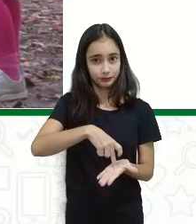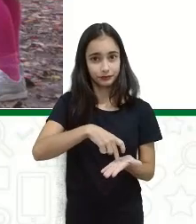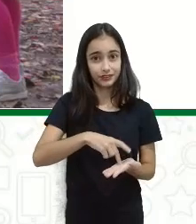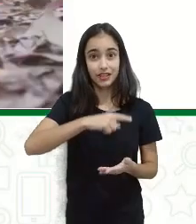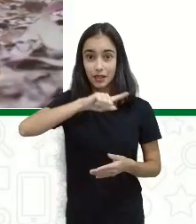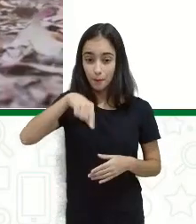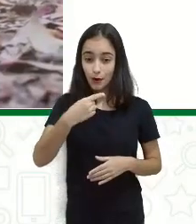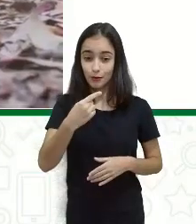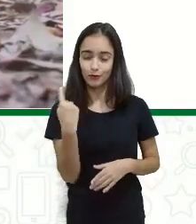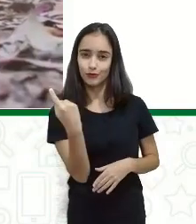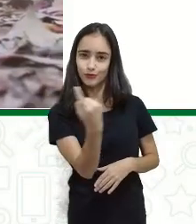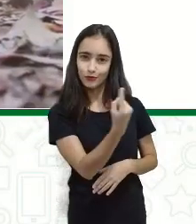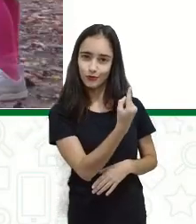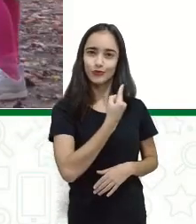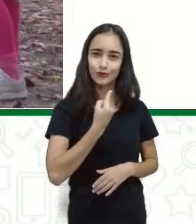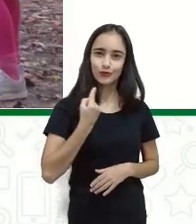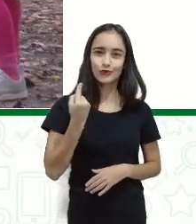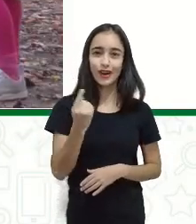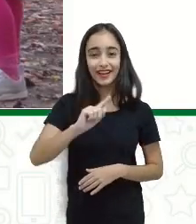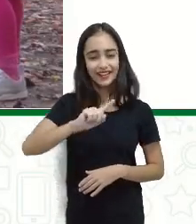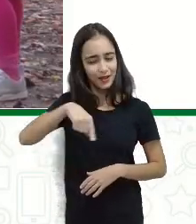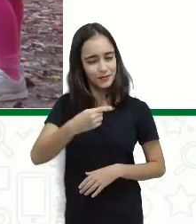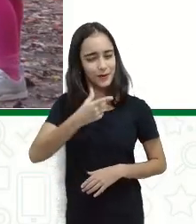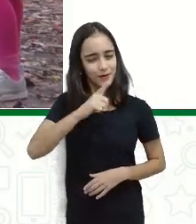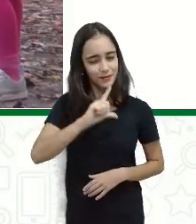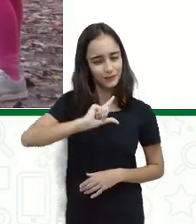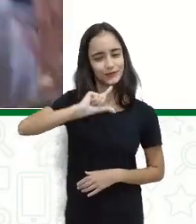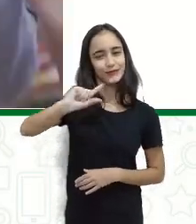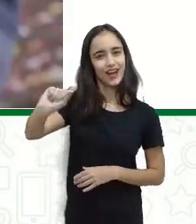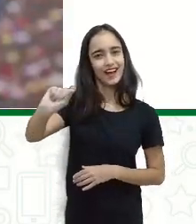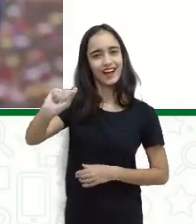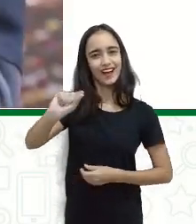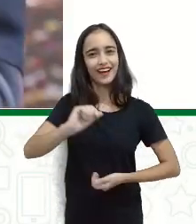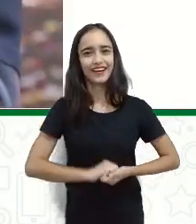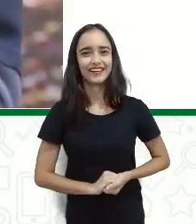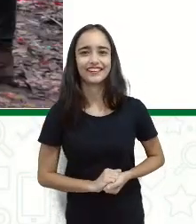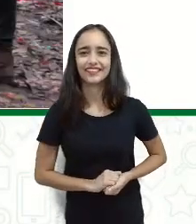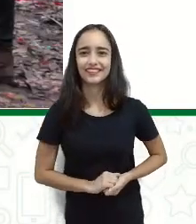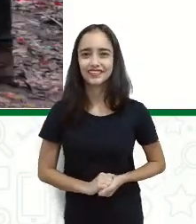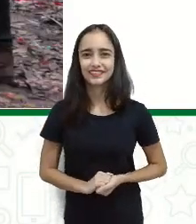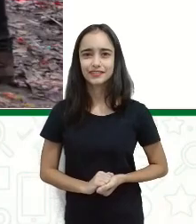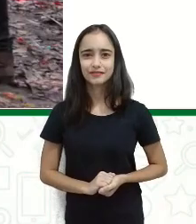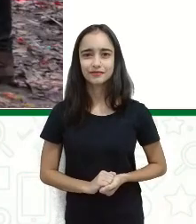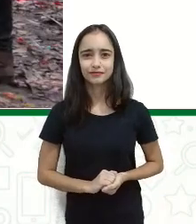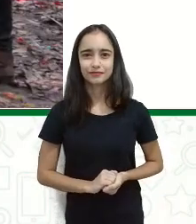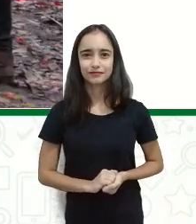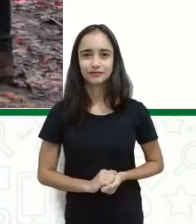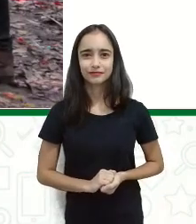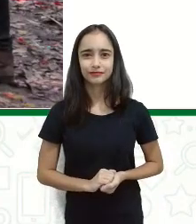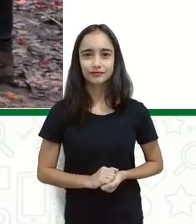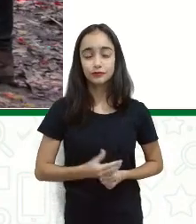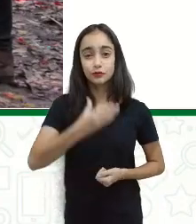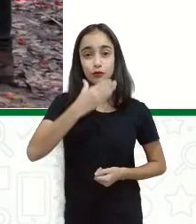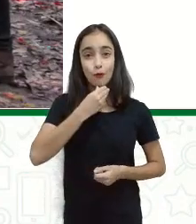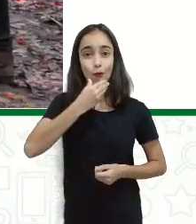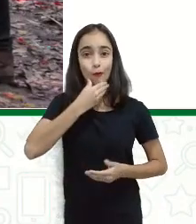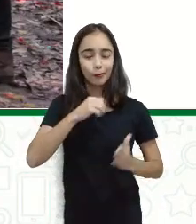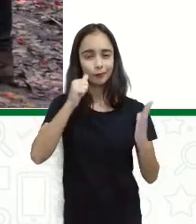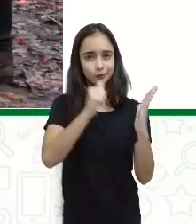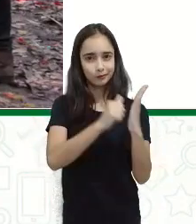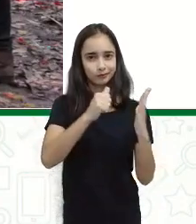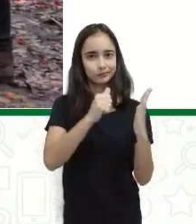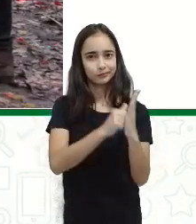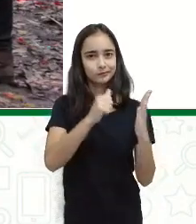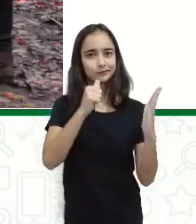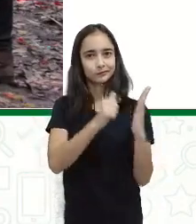senhores, broma rodadinho e vai pro olho da rua. O homem bateu em